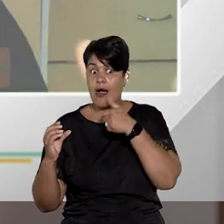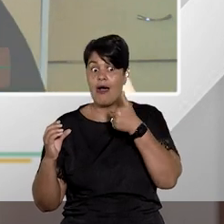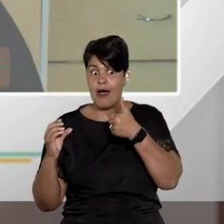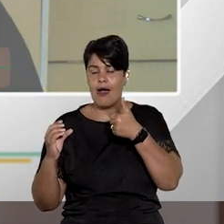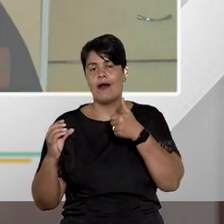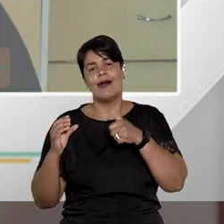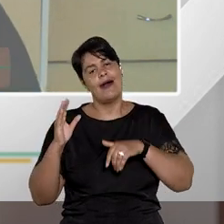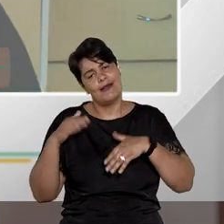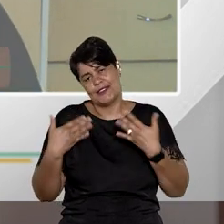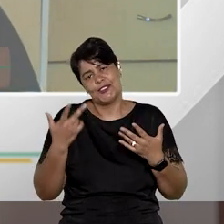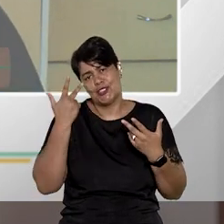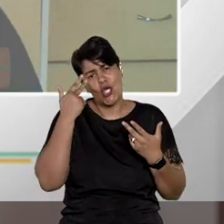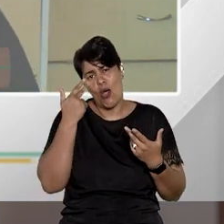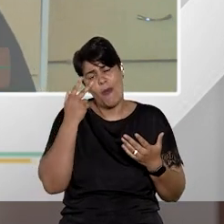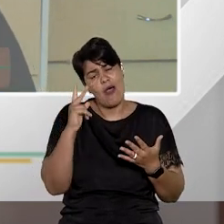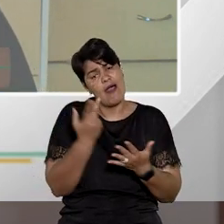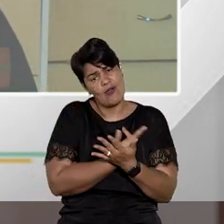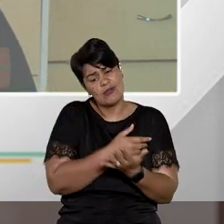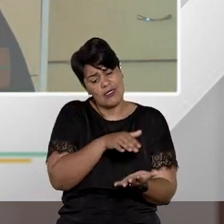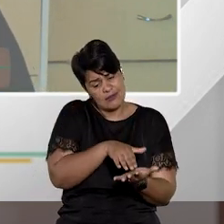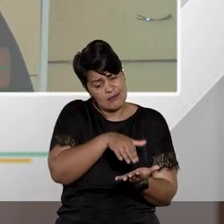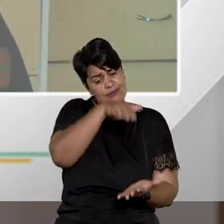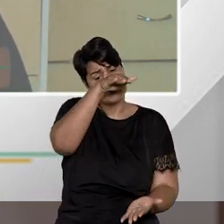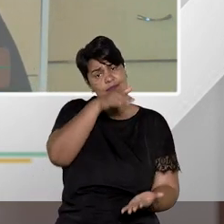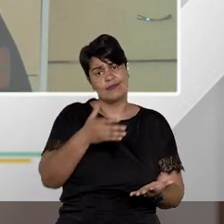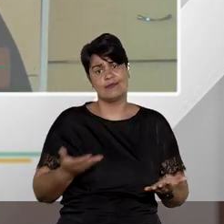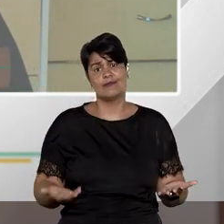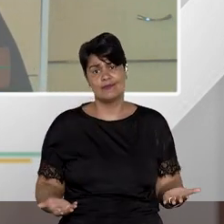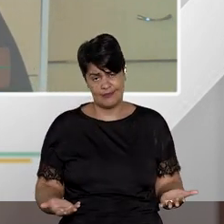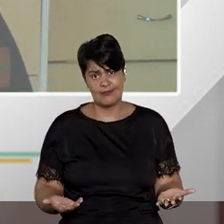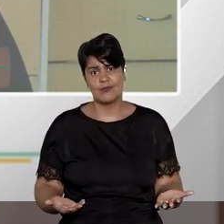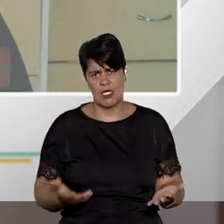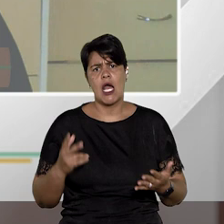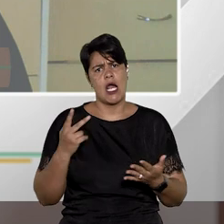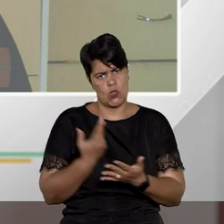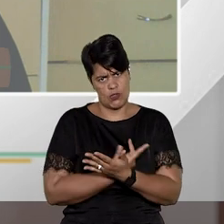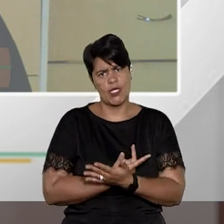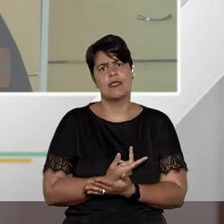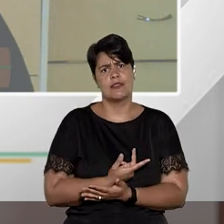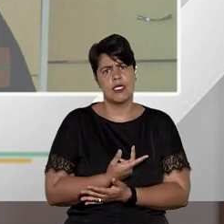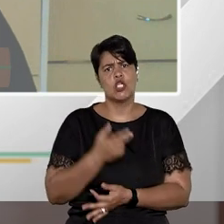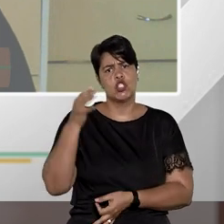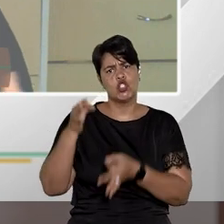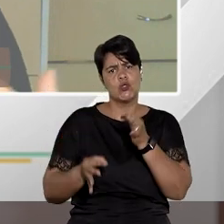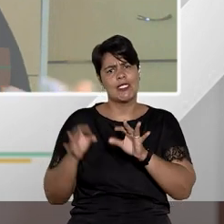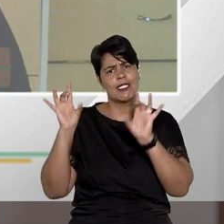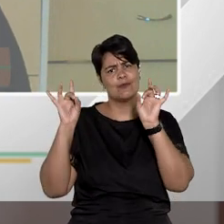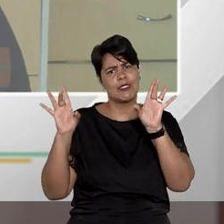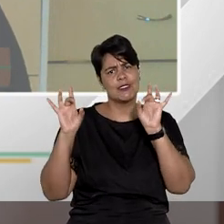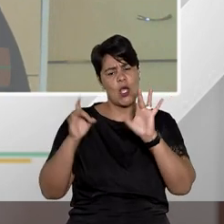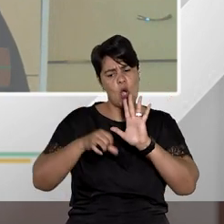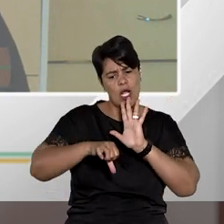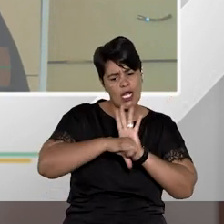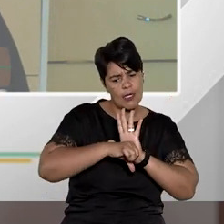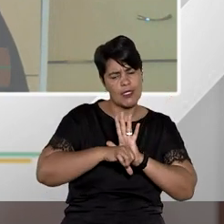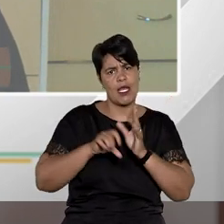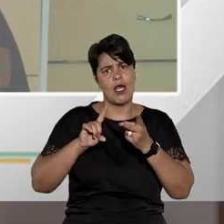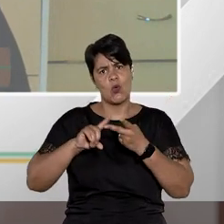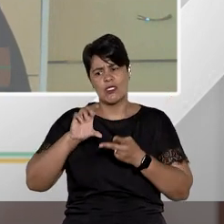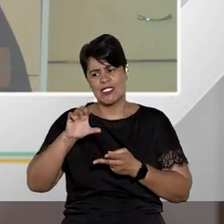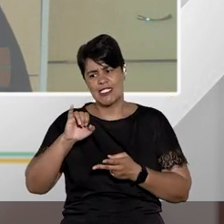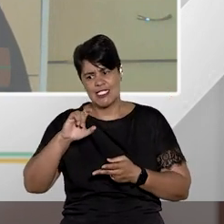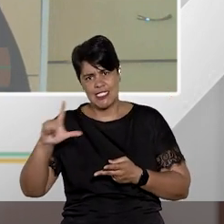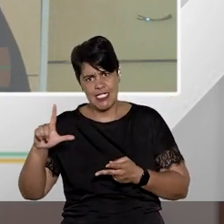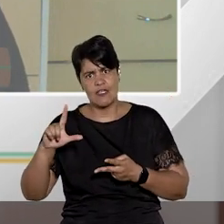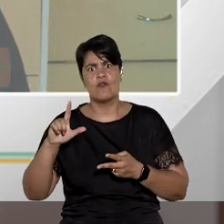período de excesso isso aconteceu por exemplo nos juizados especiais criminais e cíveis então quando as pessoas descobriram que o